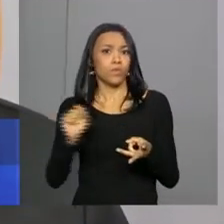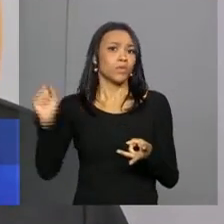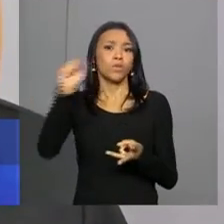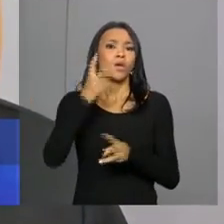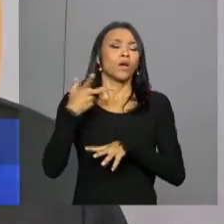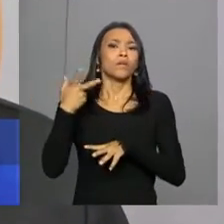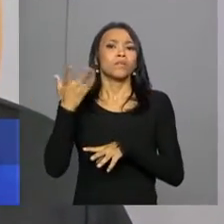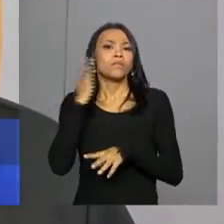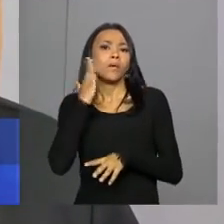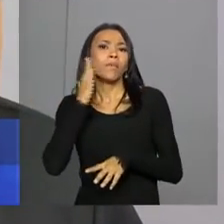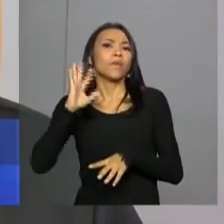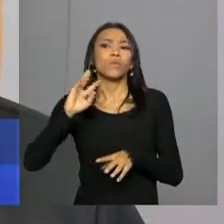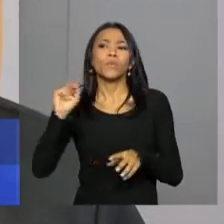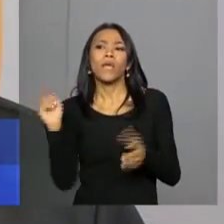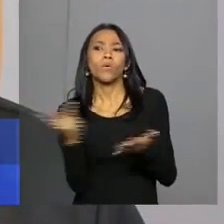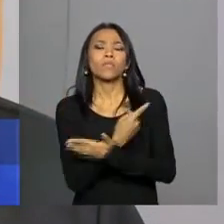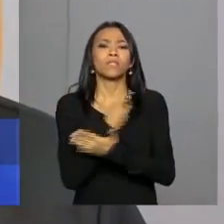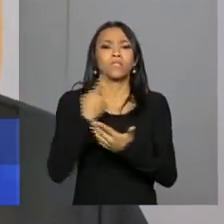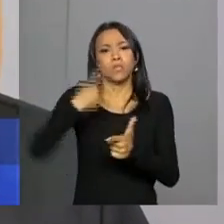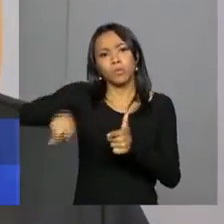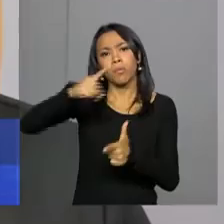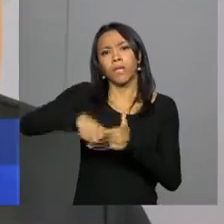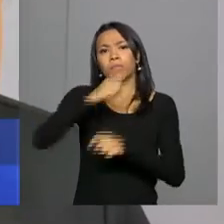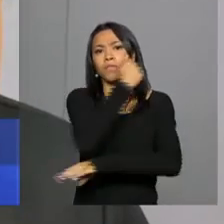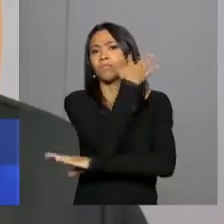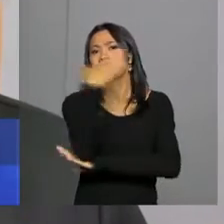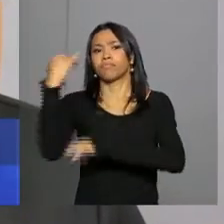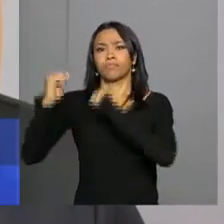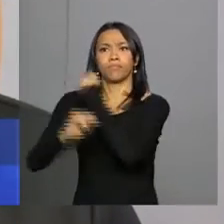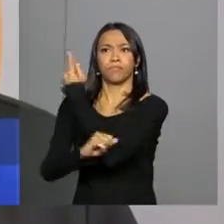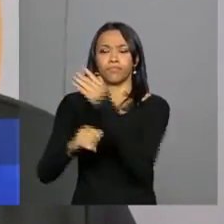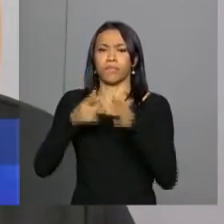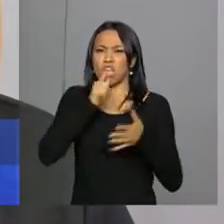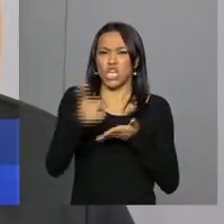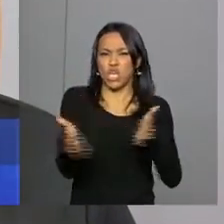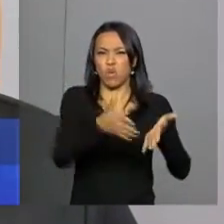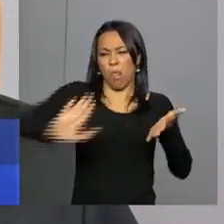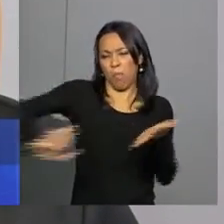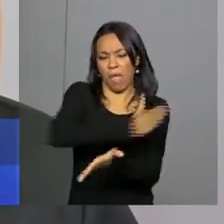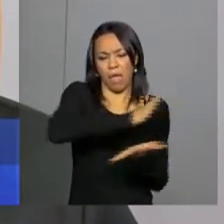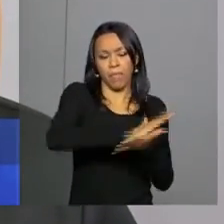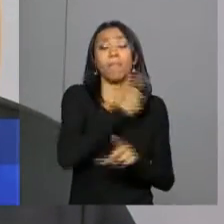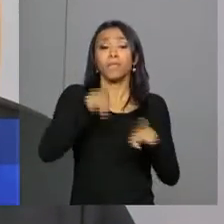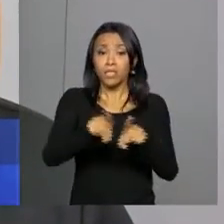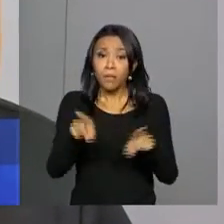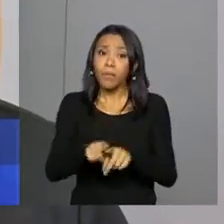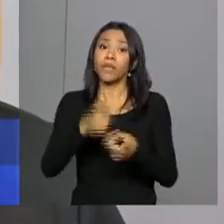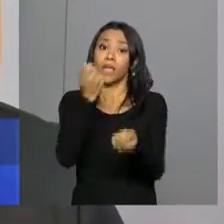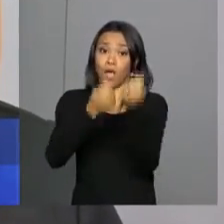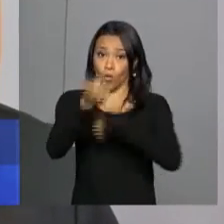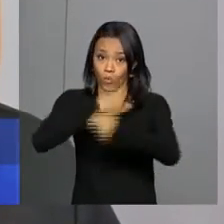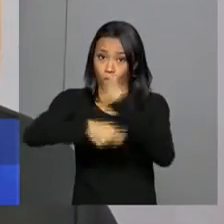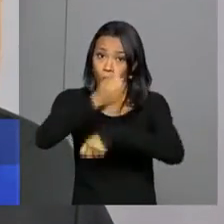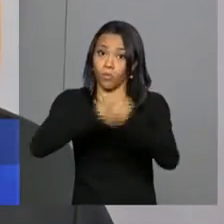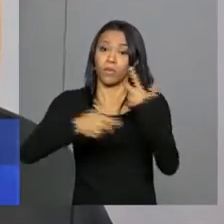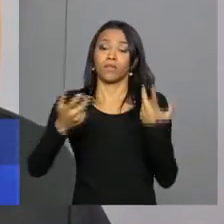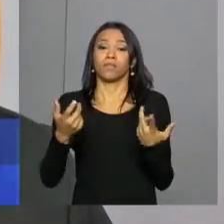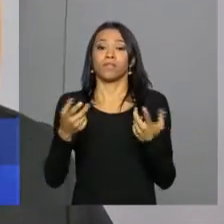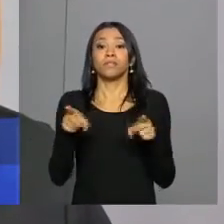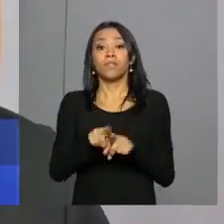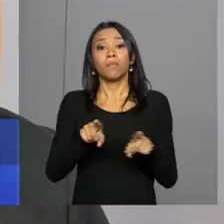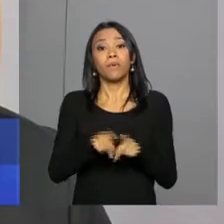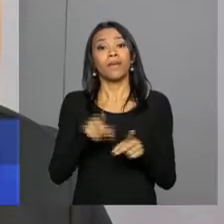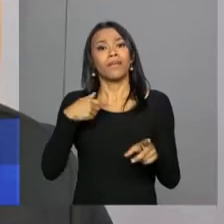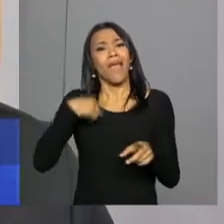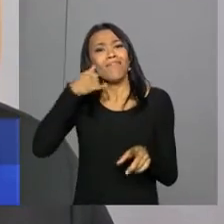só as questões ambientais, mas as questões socioeconômicas. O acordo, portanto, está orientado em buscar soluções e não evitarmos uma